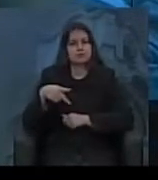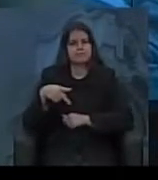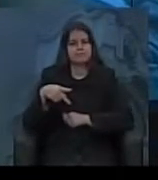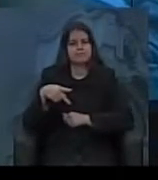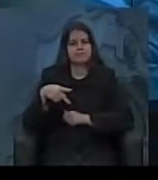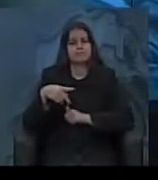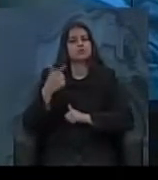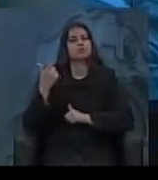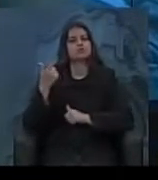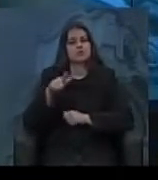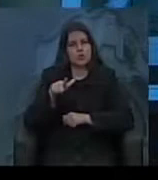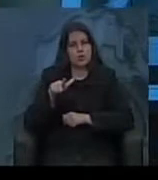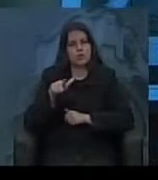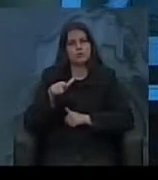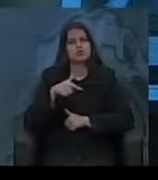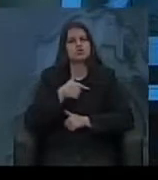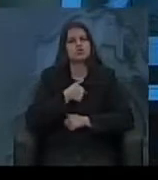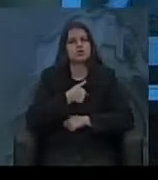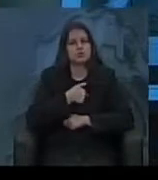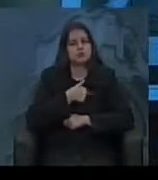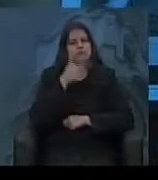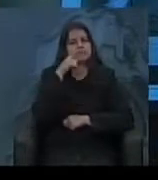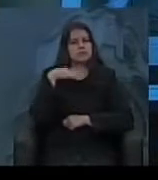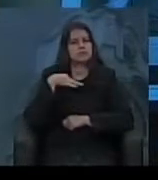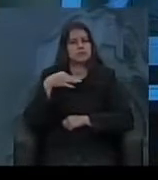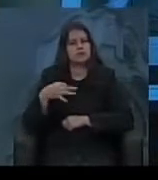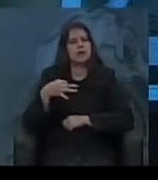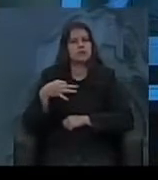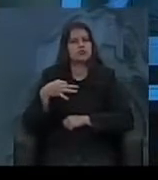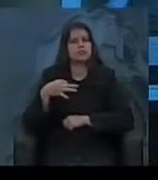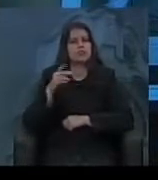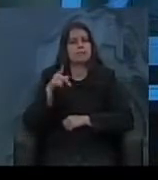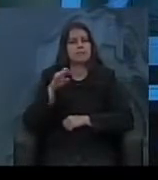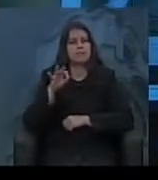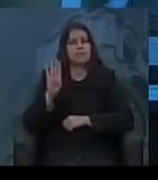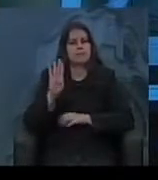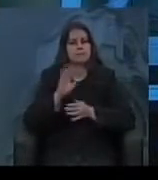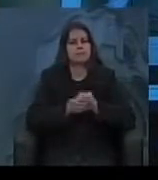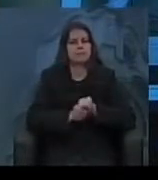e, mais uma vez, Getúlio se candidata por meio do PTB.